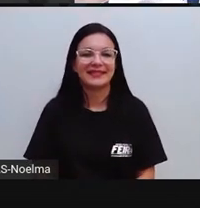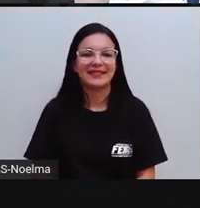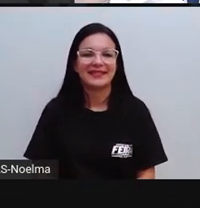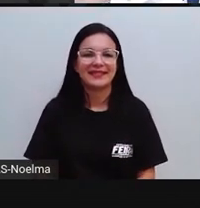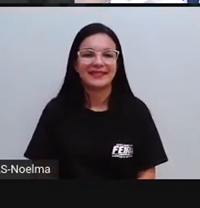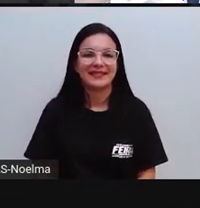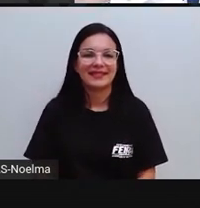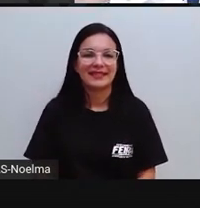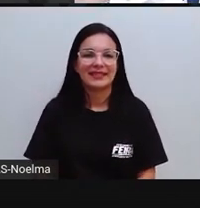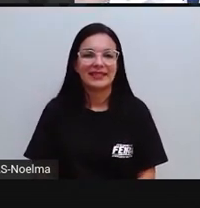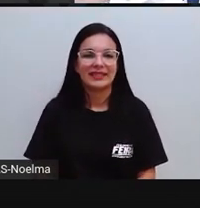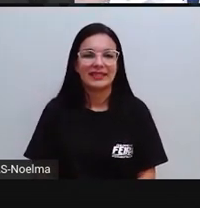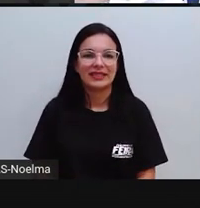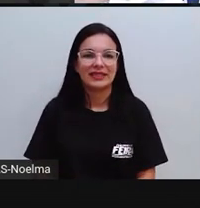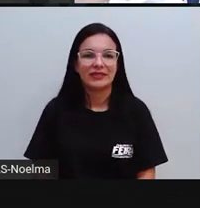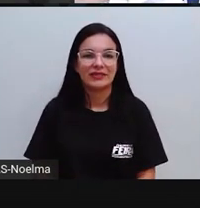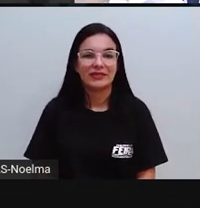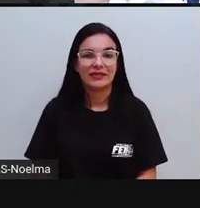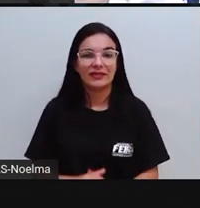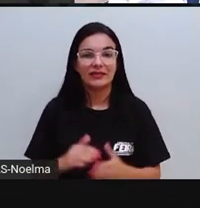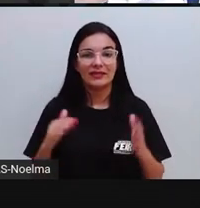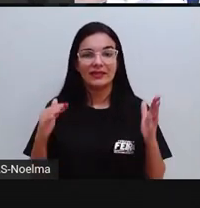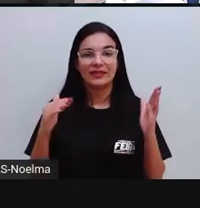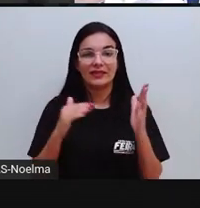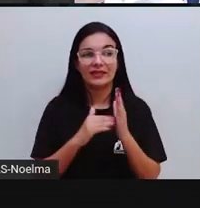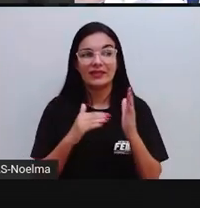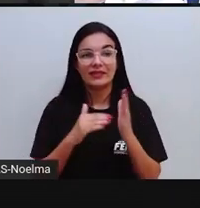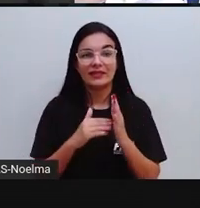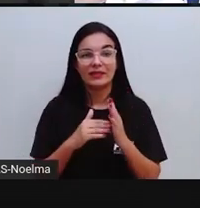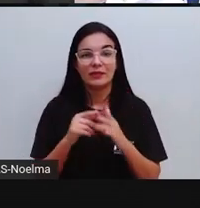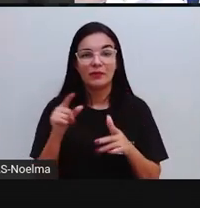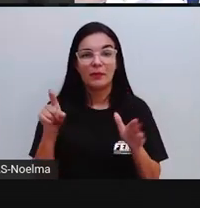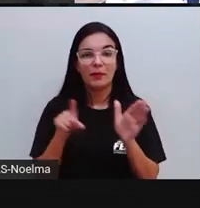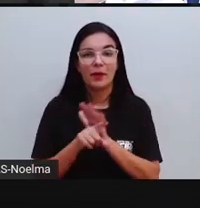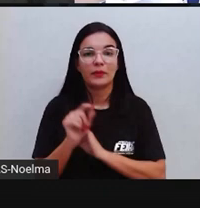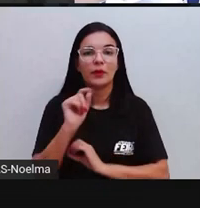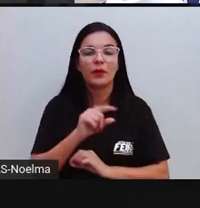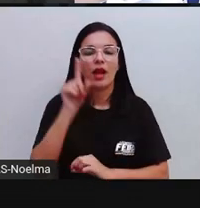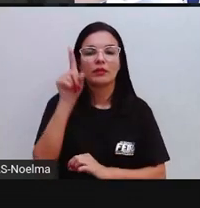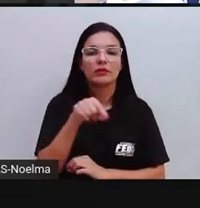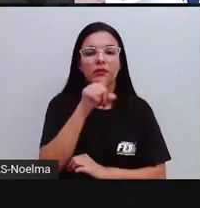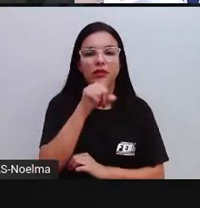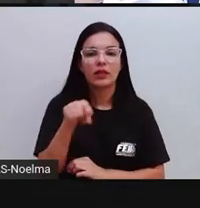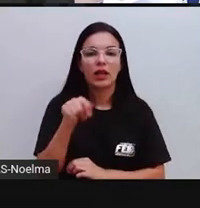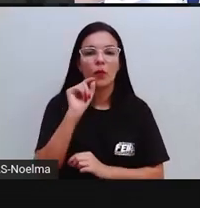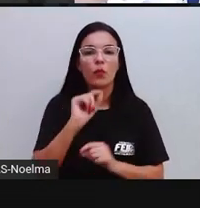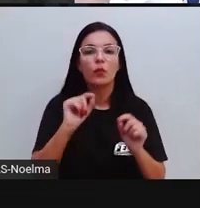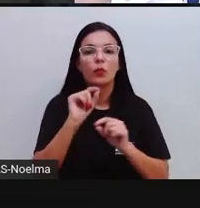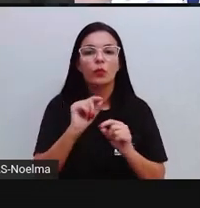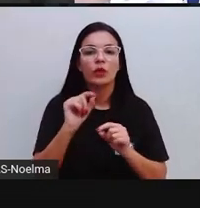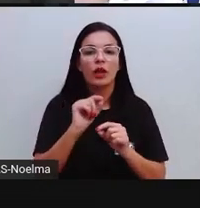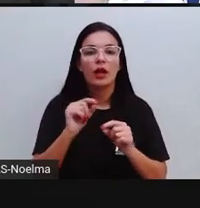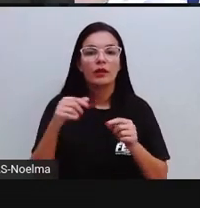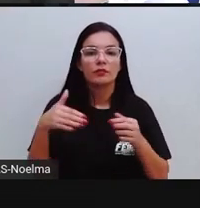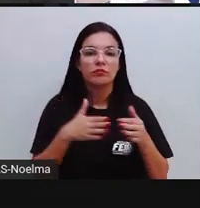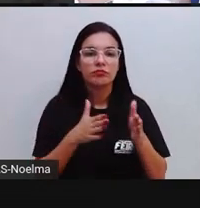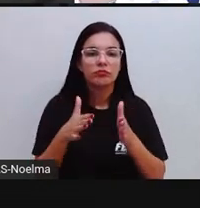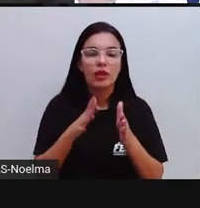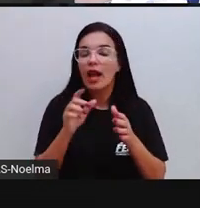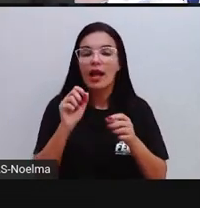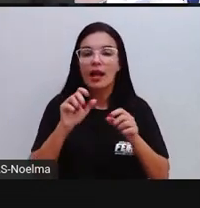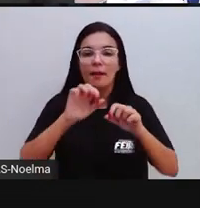E a última perguntinha, ó, assinale a paisagem que foi impactada pelo excesso de